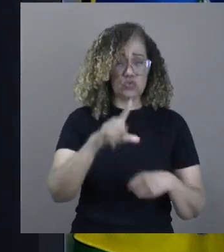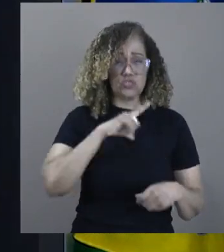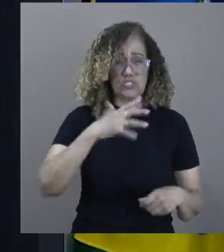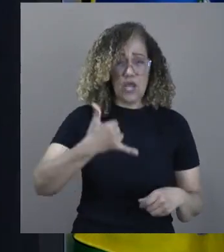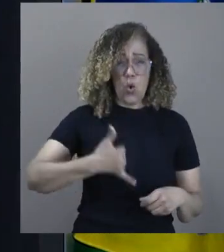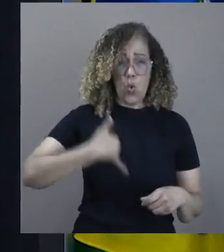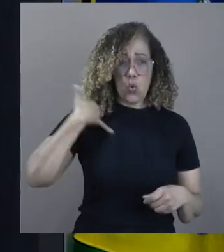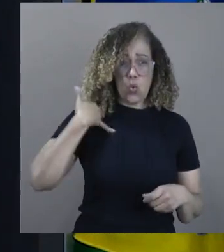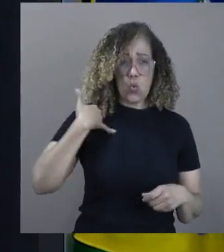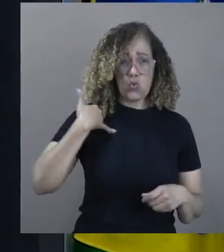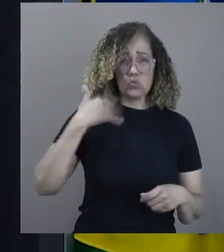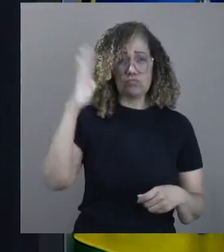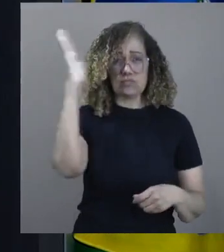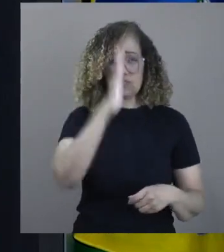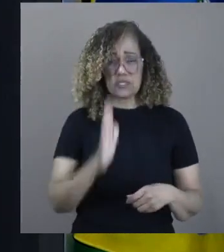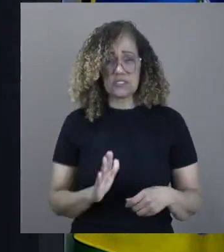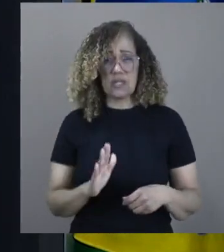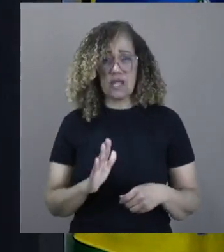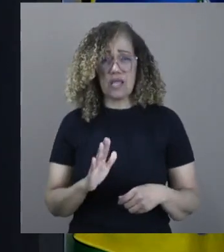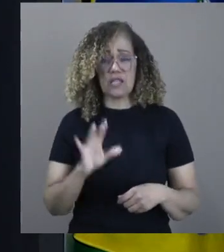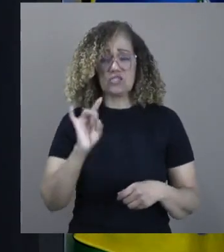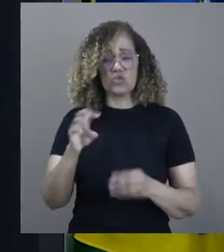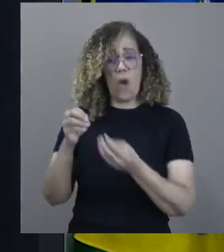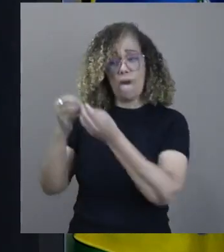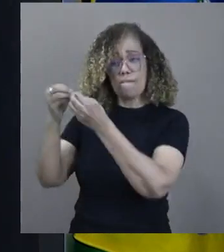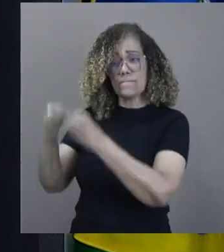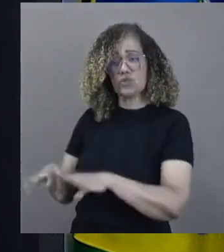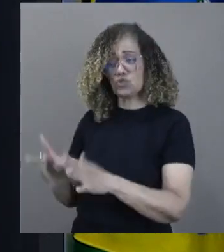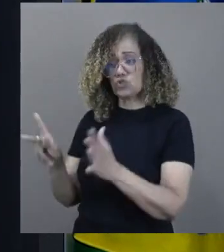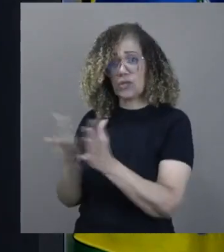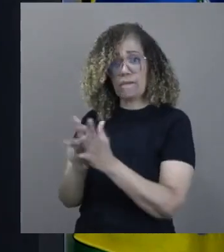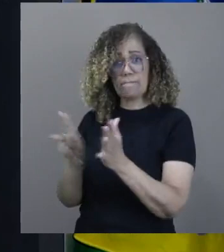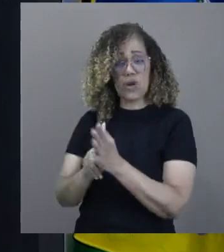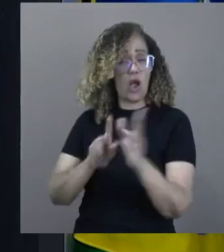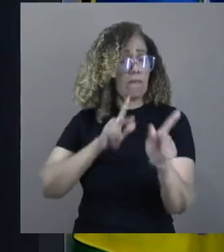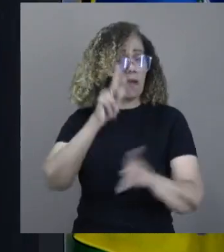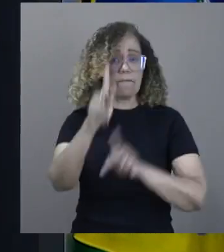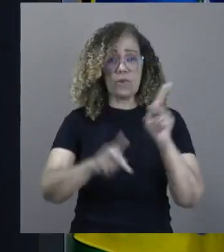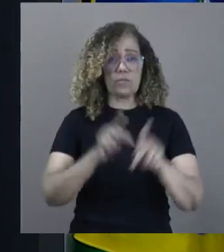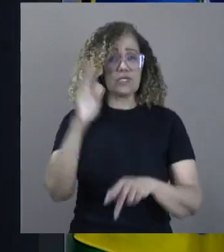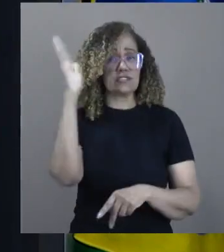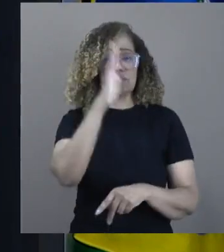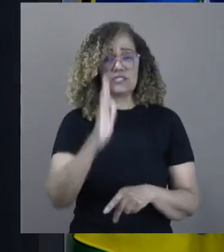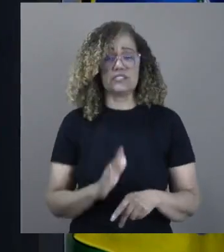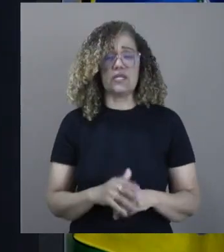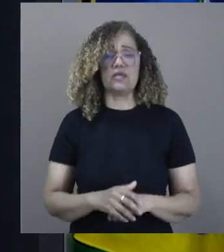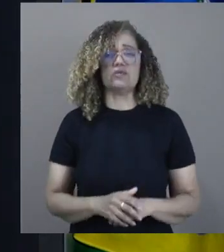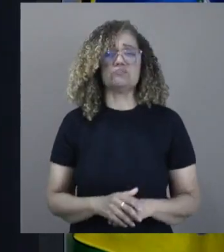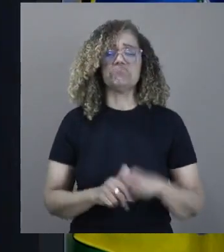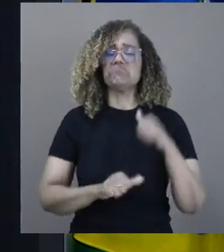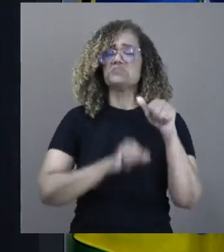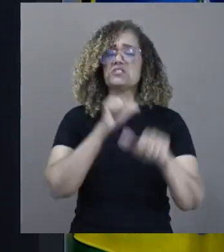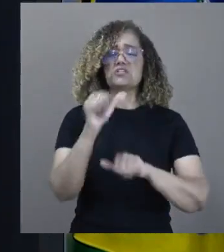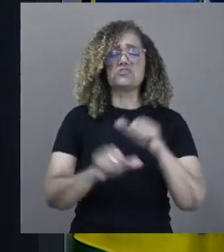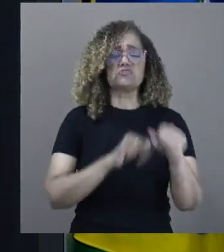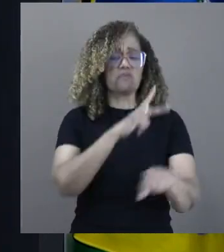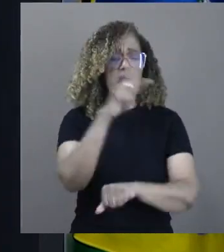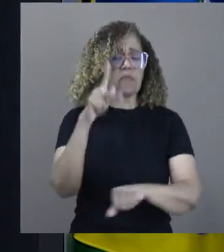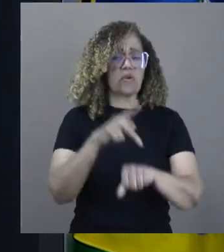brasileira só prejudica os próprios brasileiros, nos transforma no país menor,